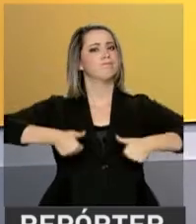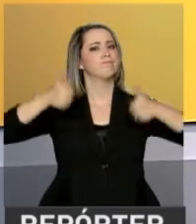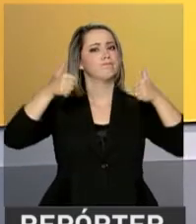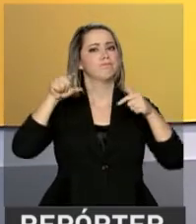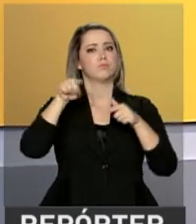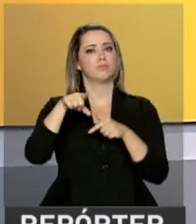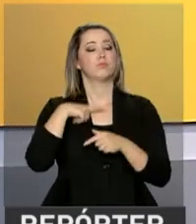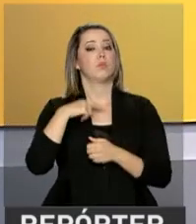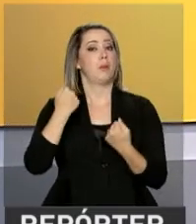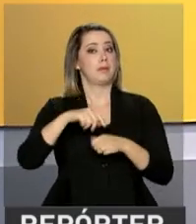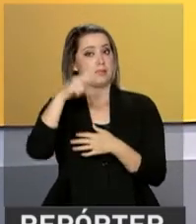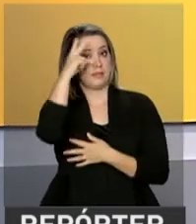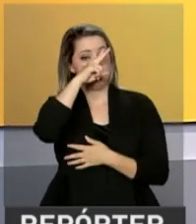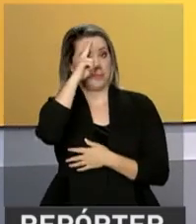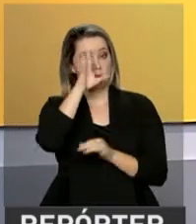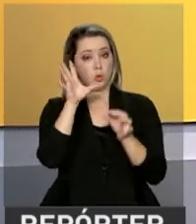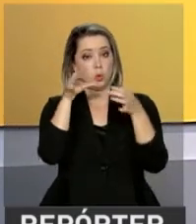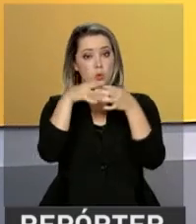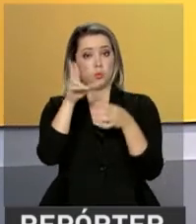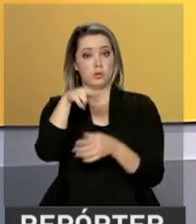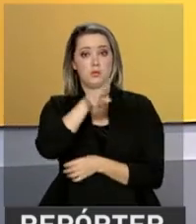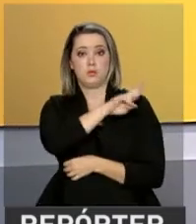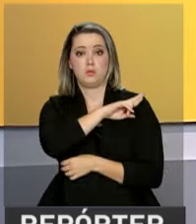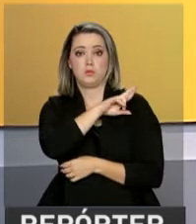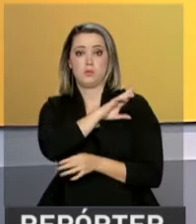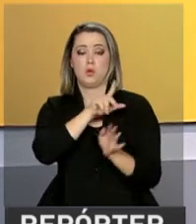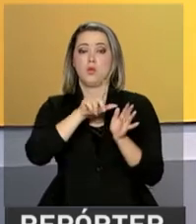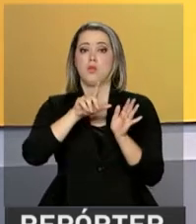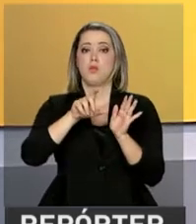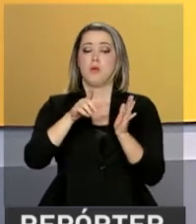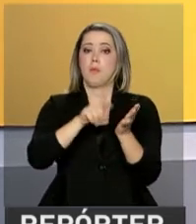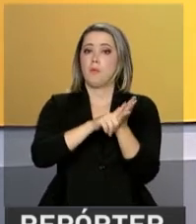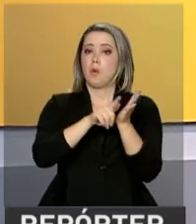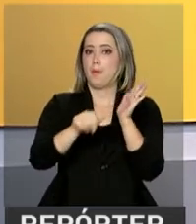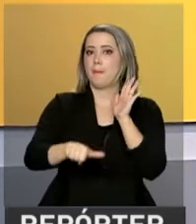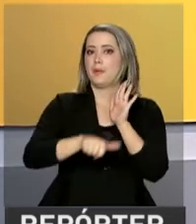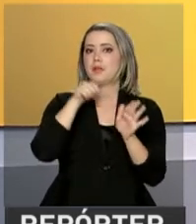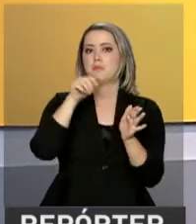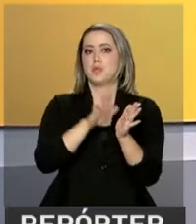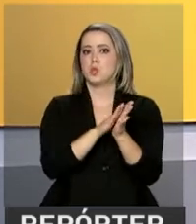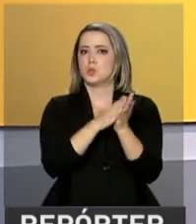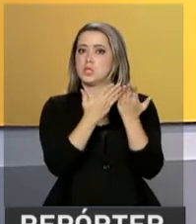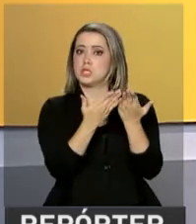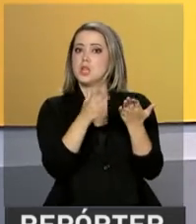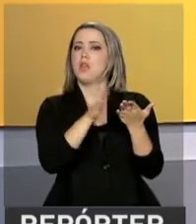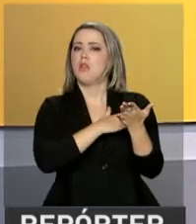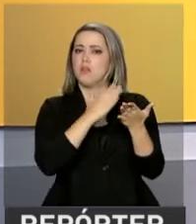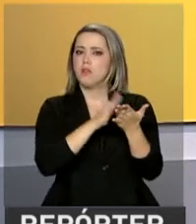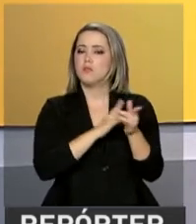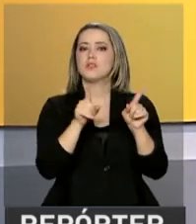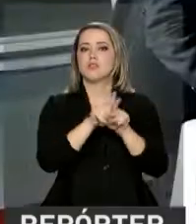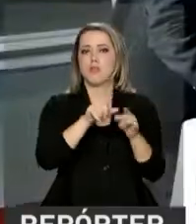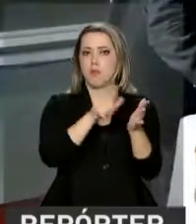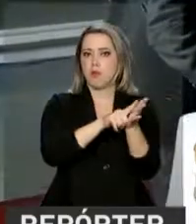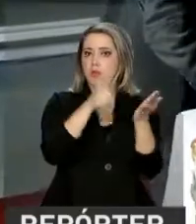Vale lembrar que o órgão foi responsável pela edição dos primeiros livros e jornais brasileiros.